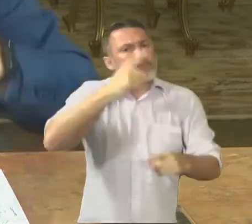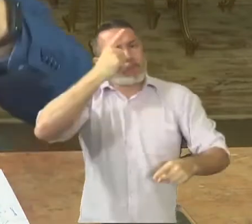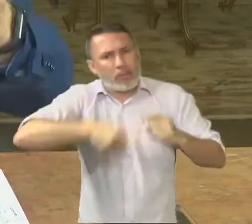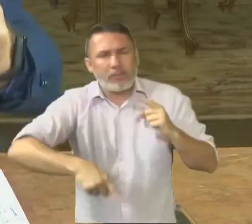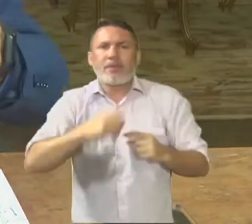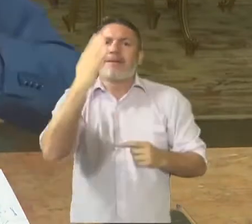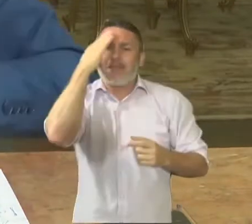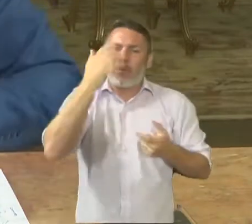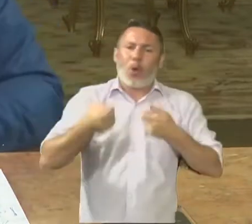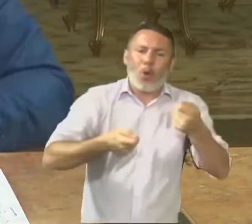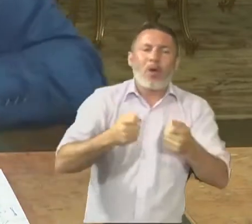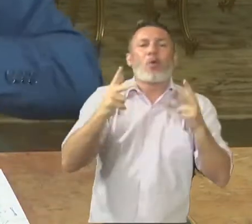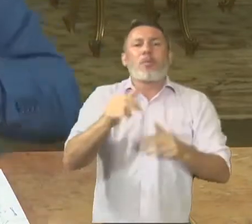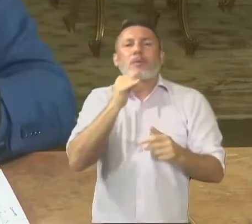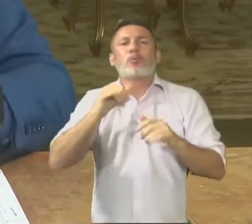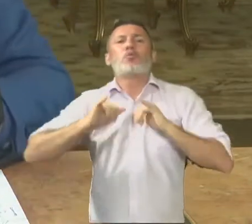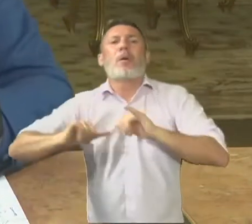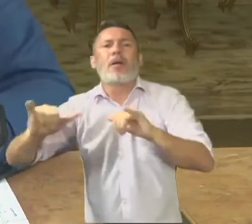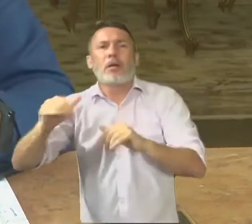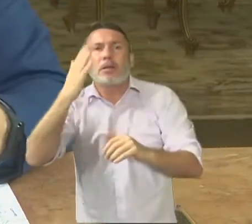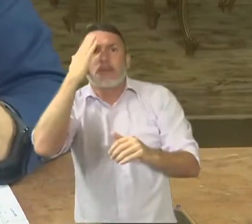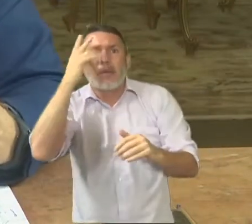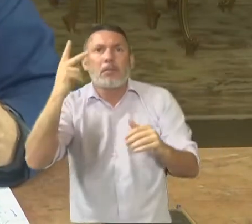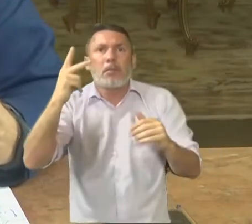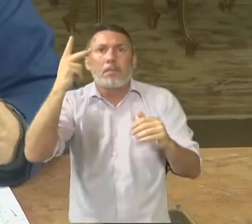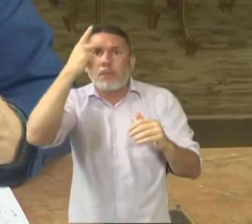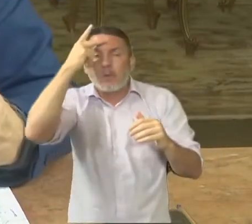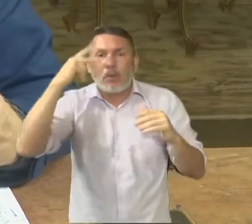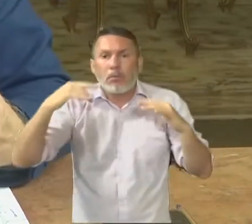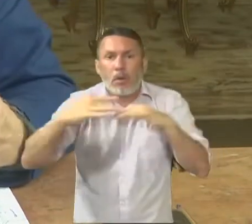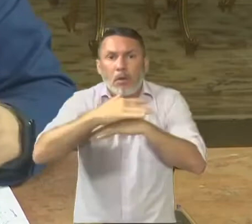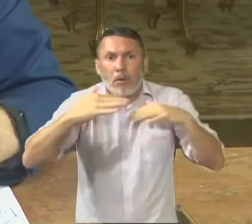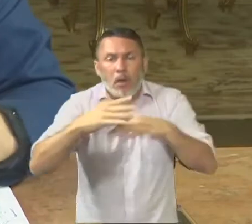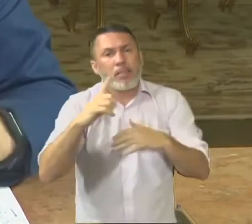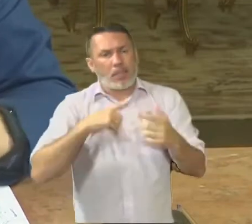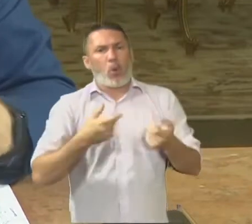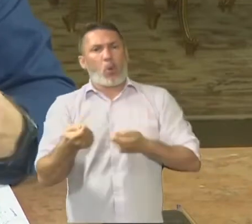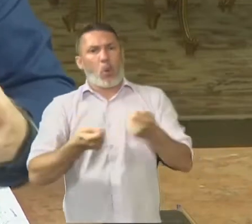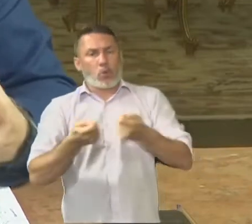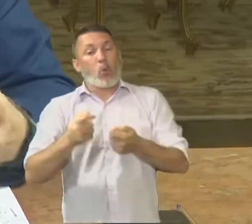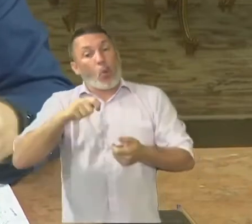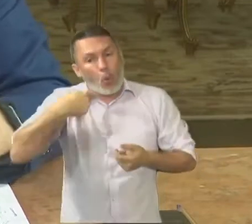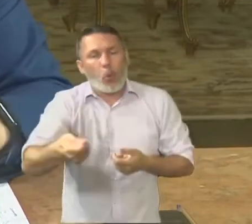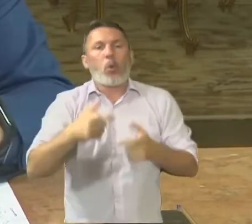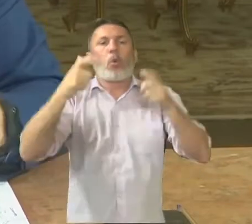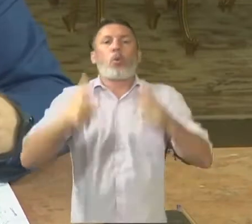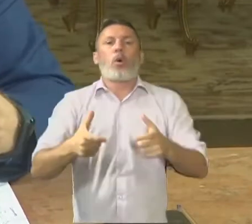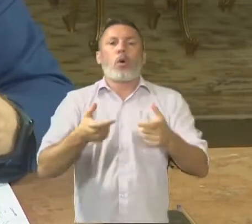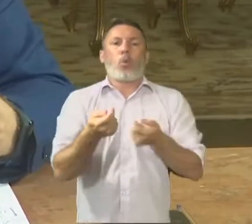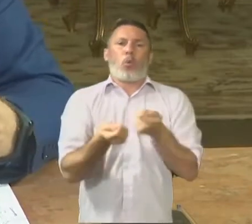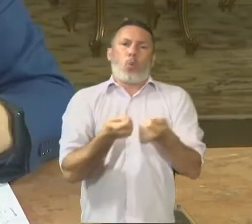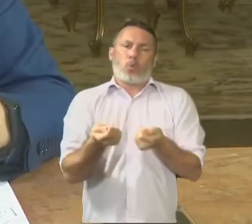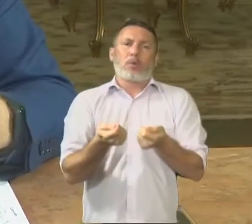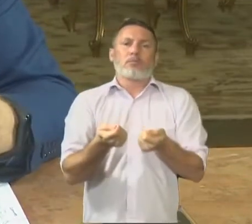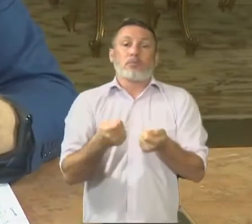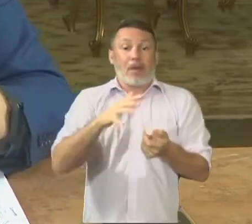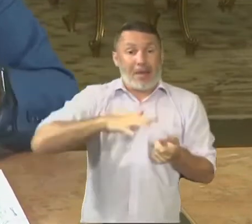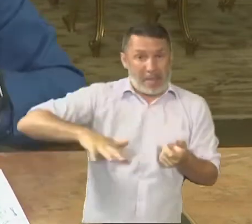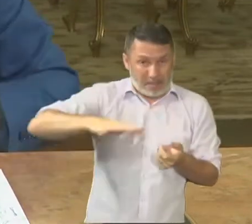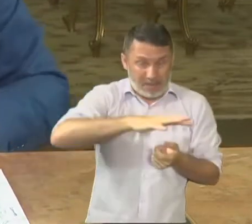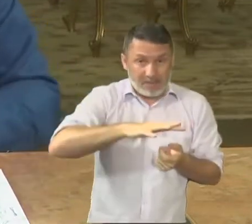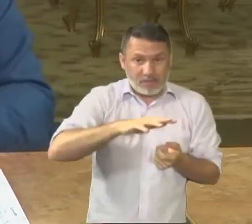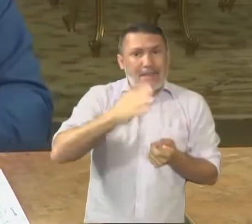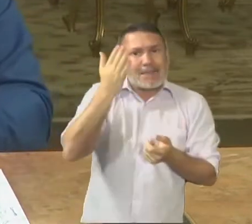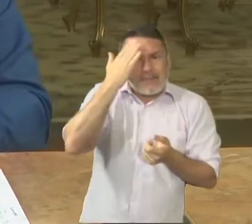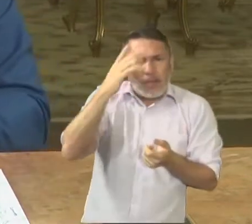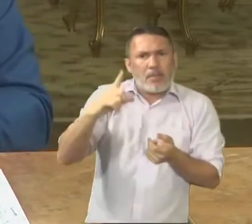isso no supermercado, por exemplo. Este é um ambiente controlado, este é um ambiente controlado. Então, esse ambiente, nós não precisamos